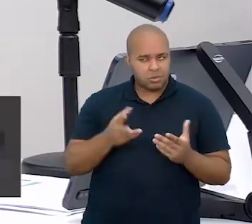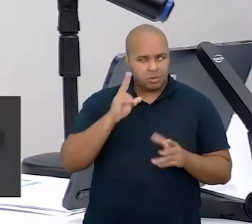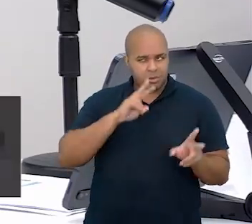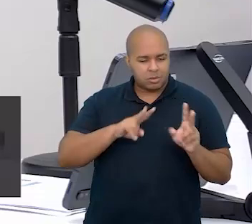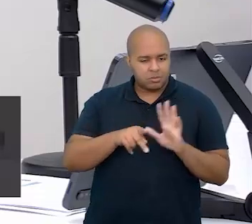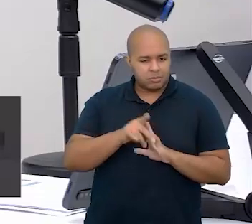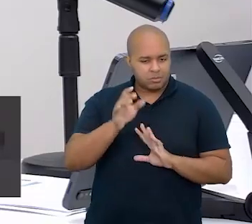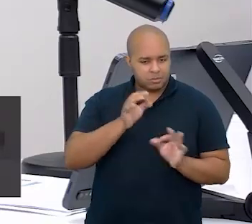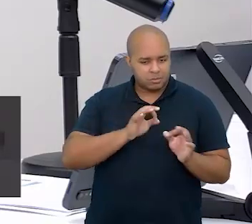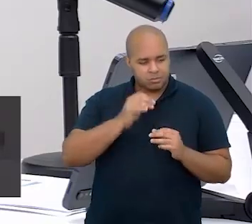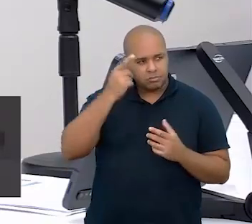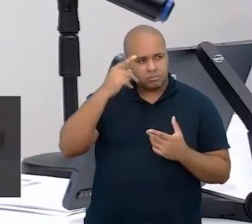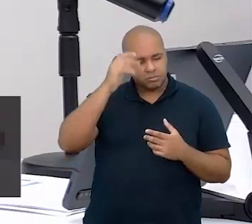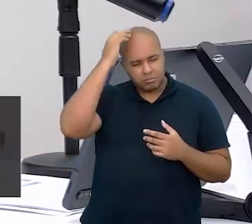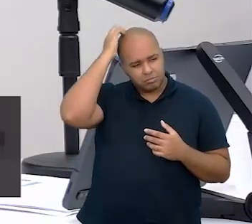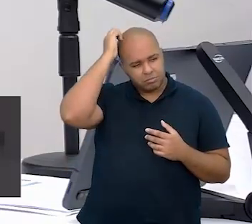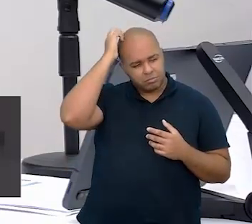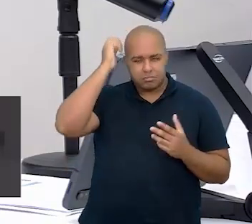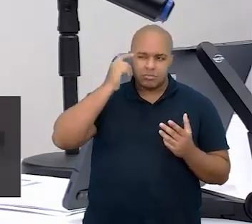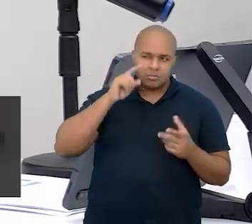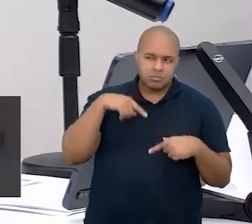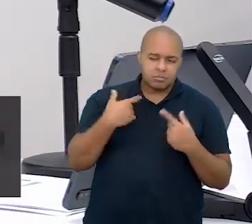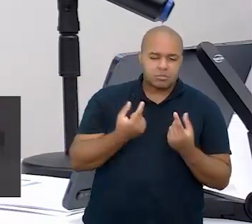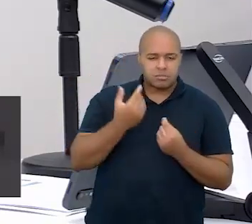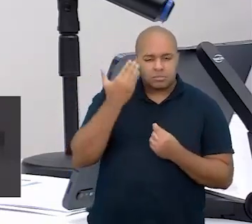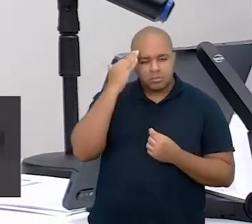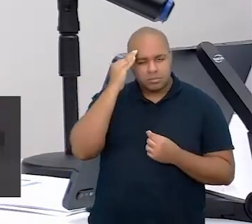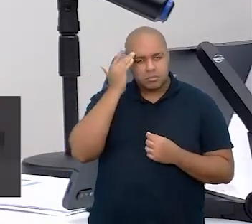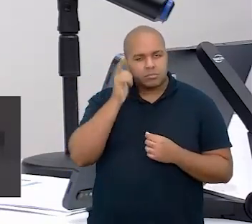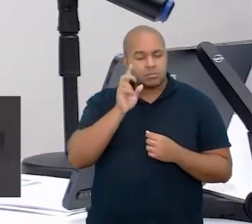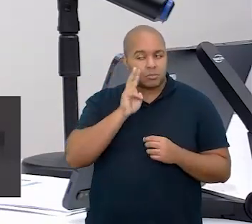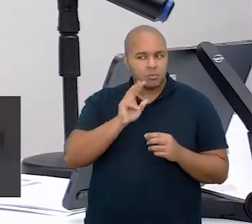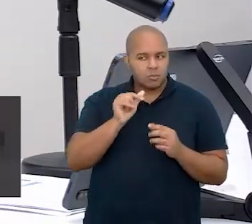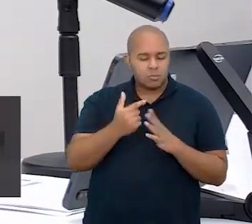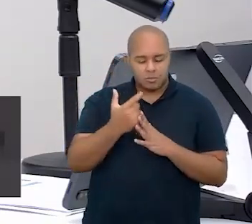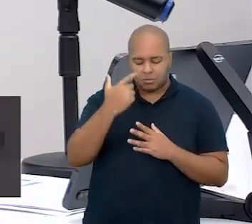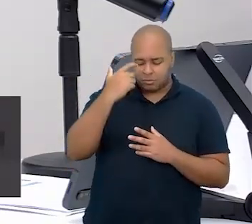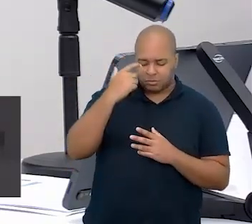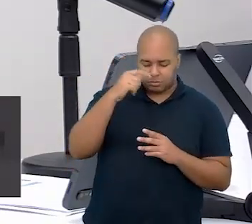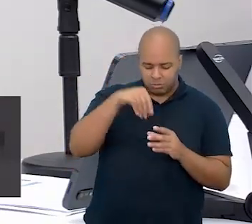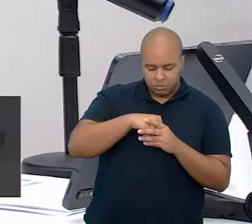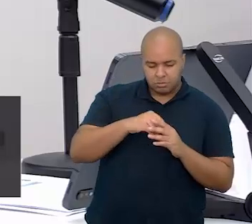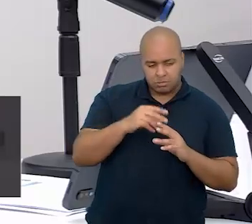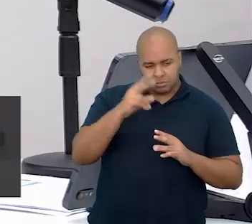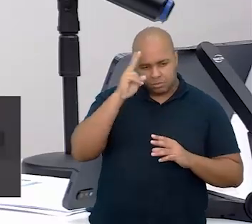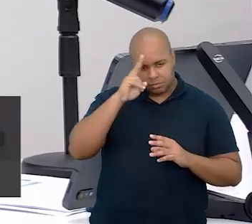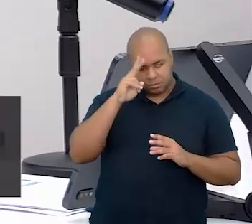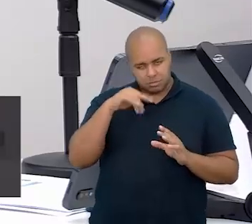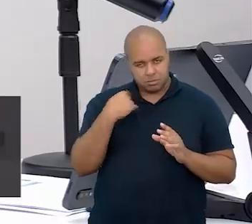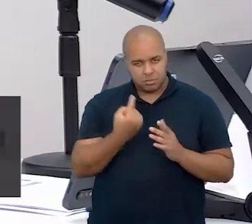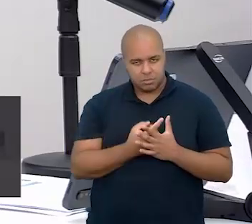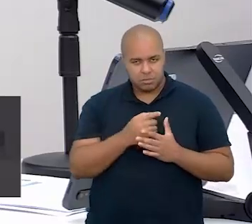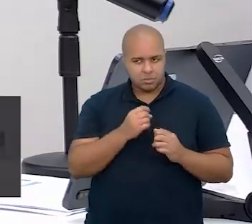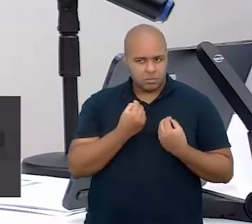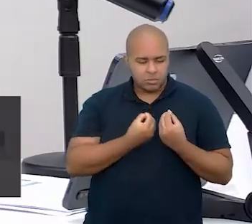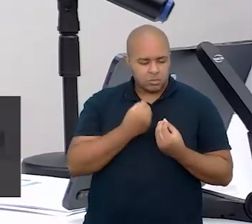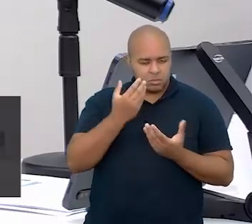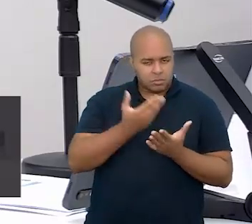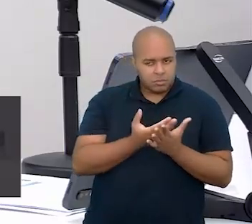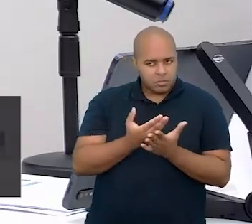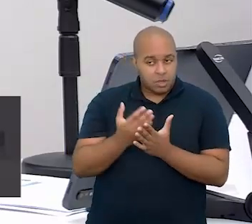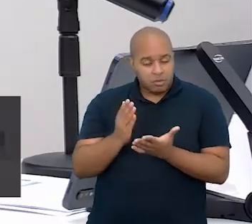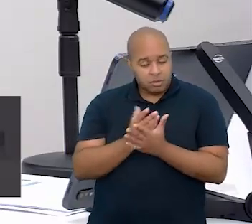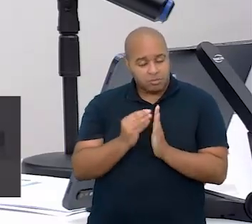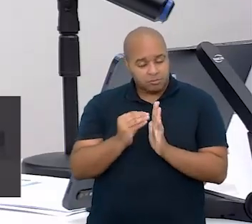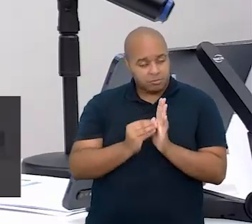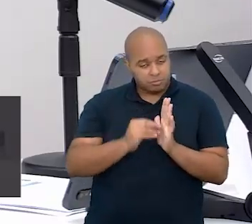olhar para a organização dele, pressupõe a gente entender e olhar um pouquinho para dentro da nossa história, para a história da nossa educação, que tem alguns marcos